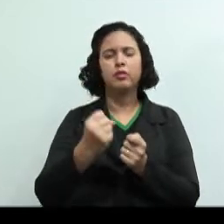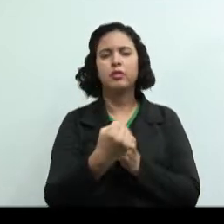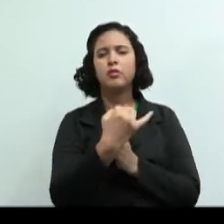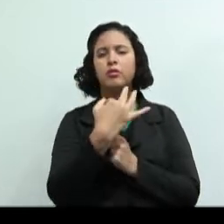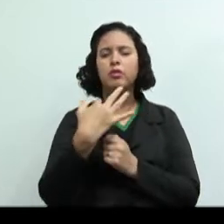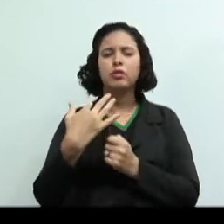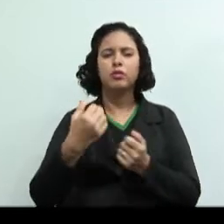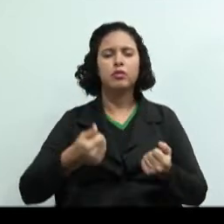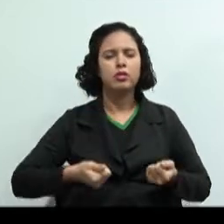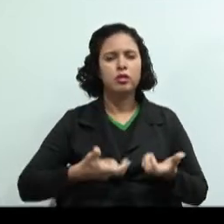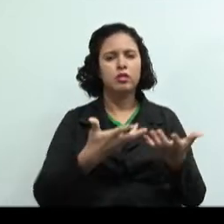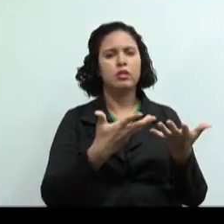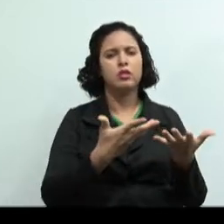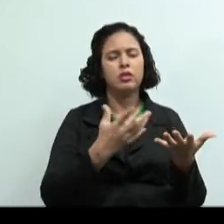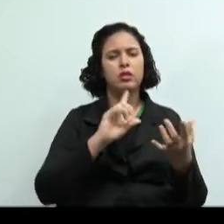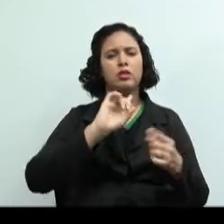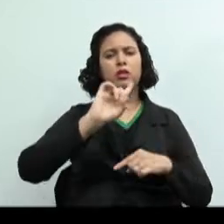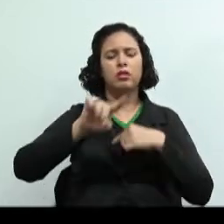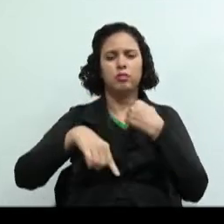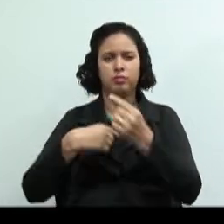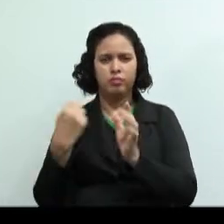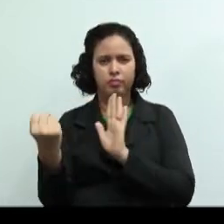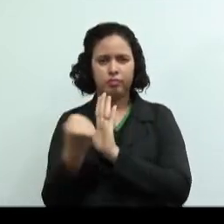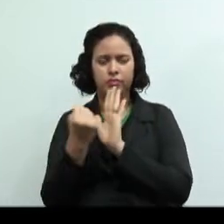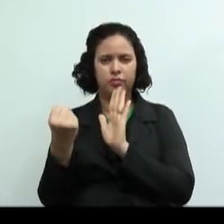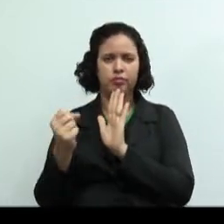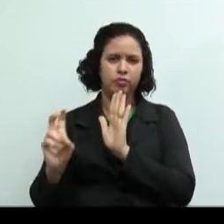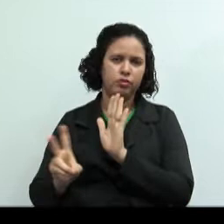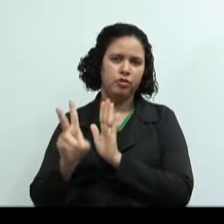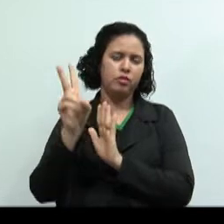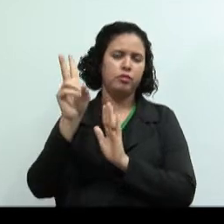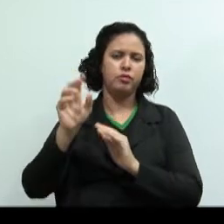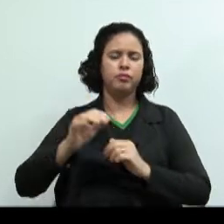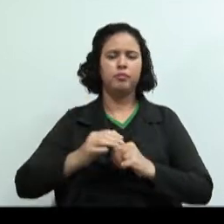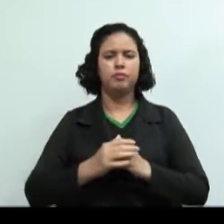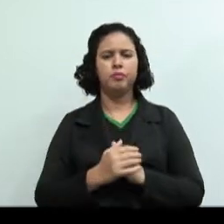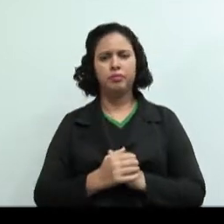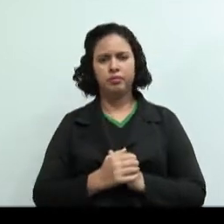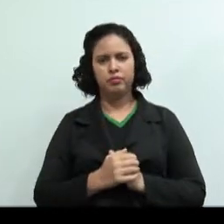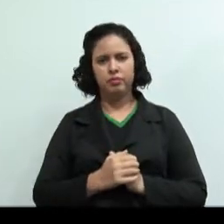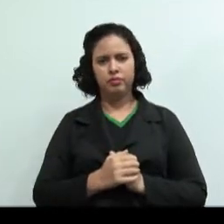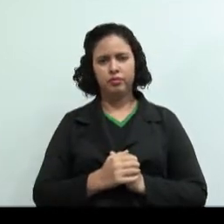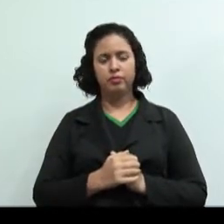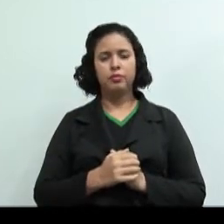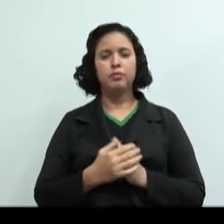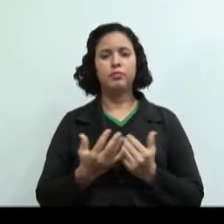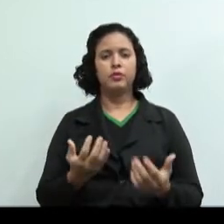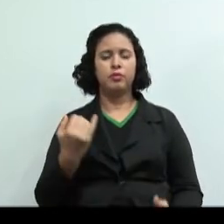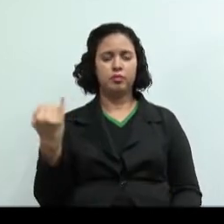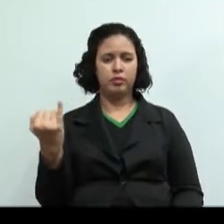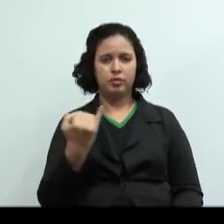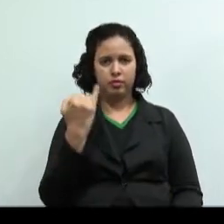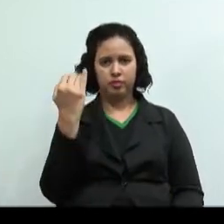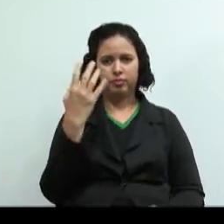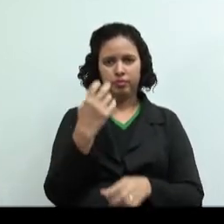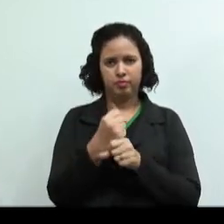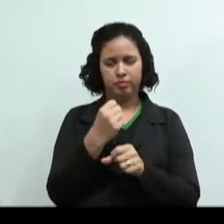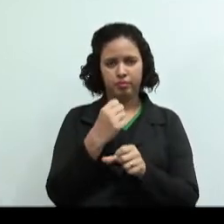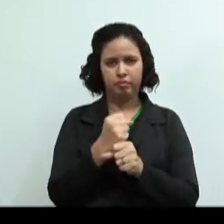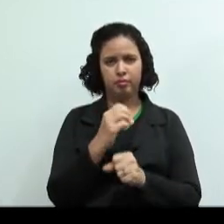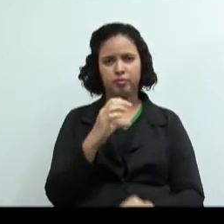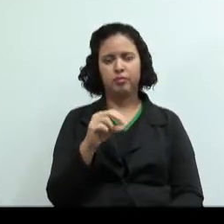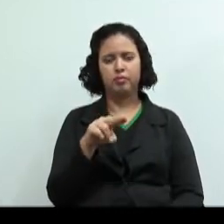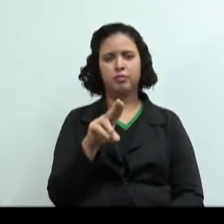seus gastos e posteriormente à alocação aos produtos. Com certeza, é muito importante a contabilidade de custos.